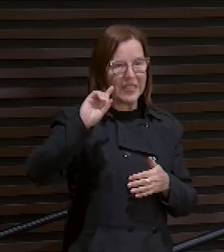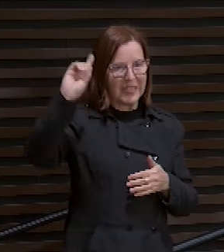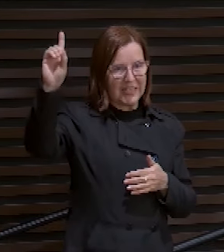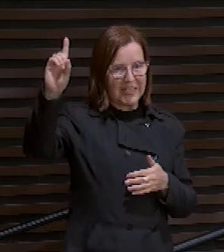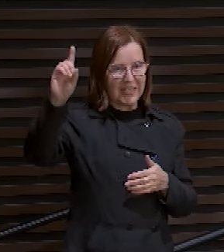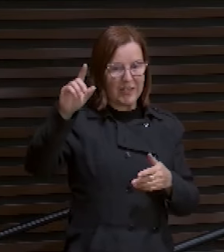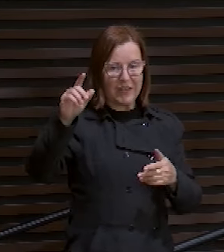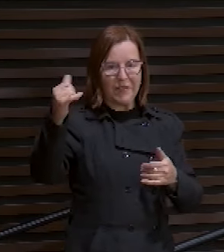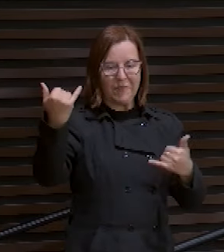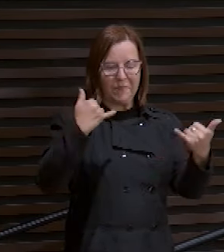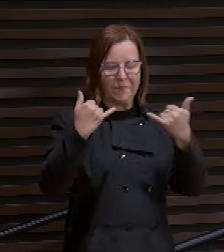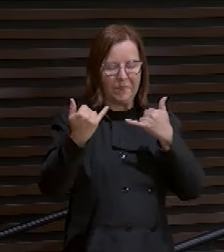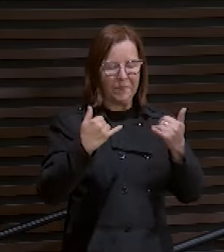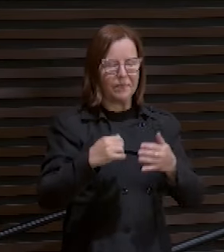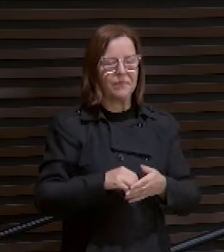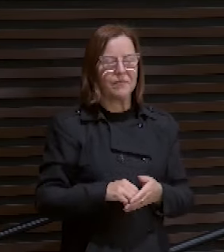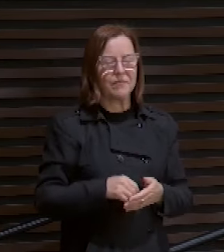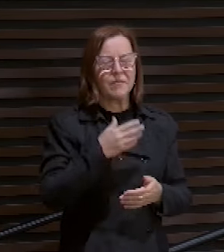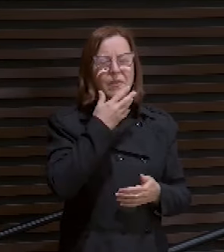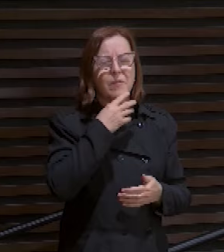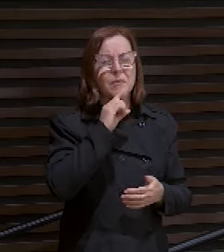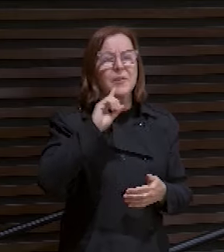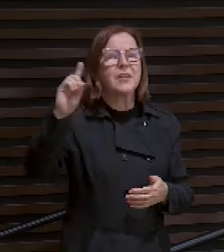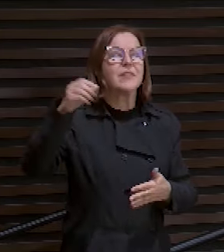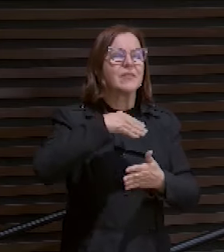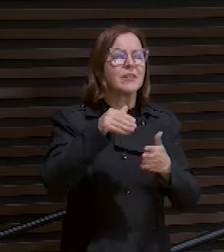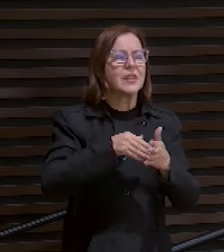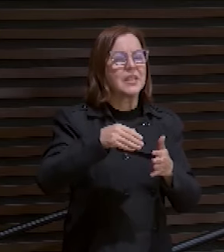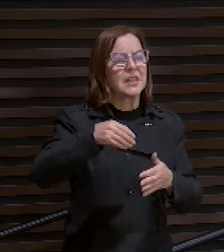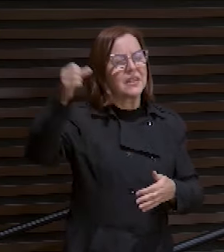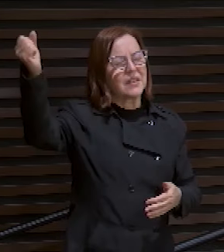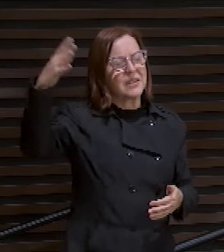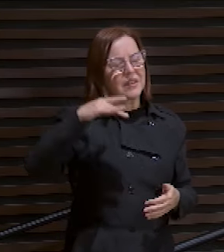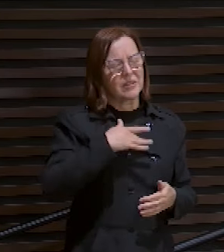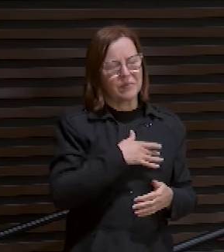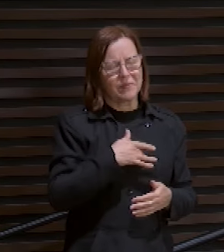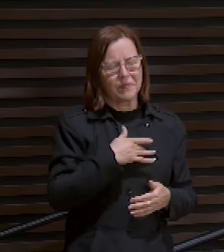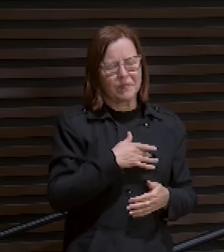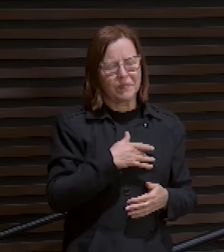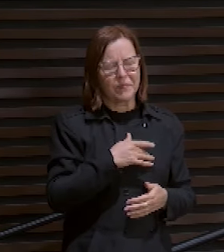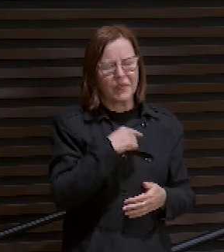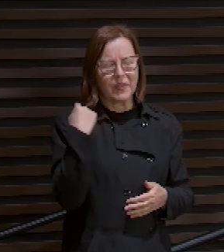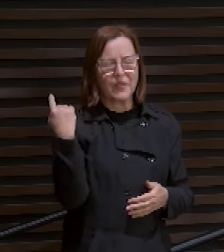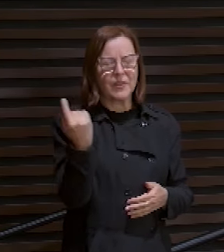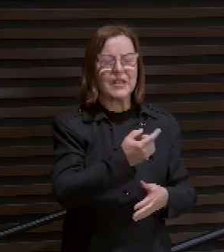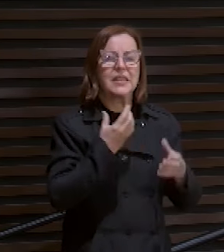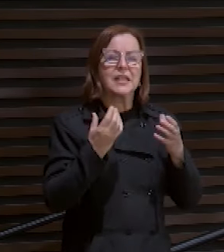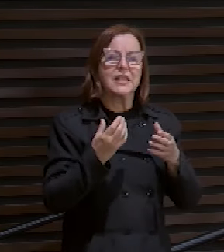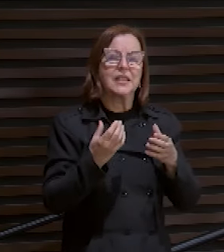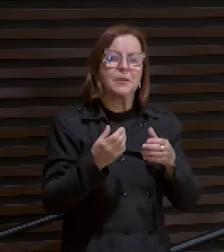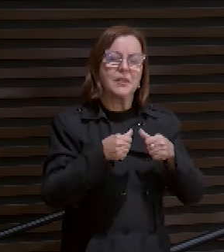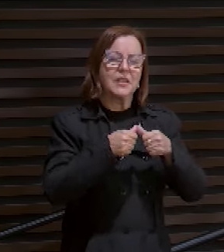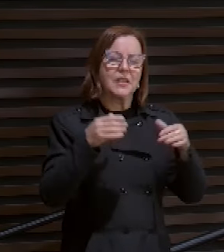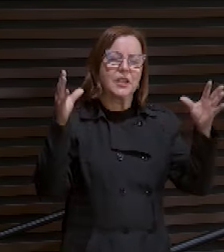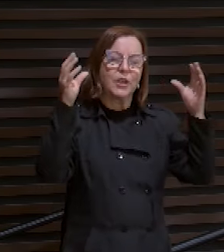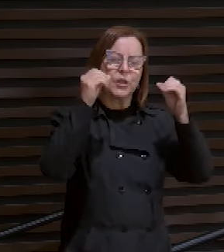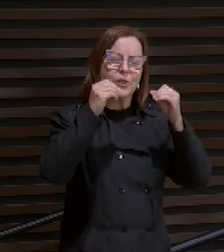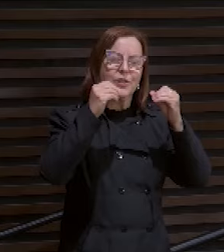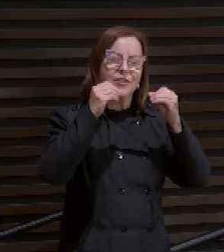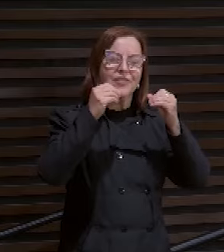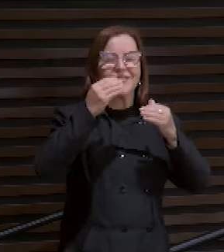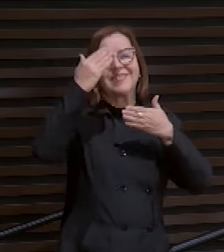conosco. Pai, de toda graça e misericórdia, nós queremos, Pai, nessa noite lhe render